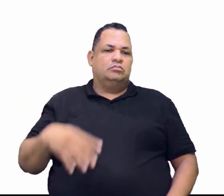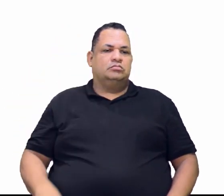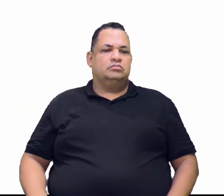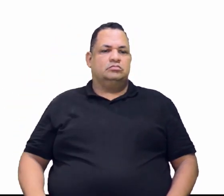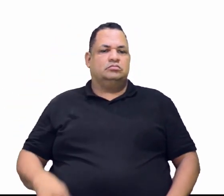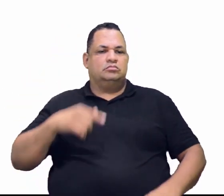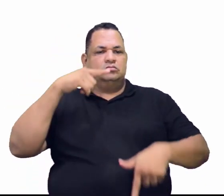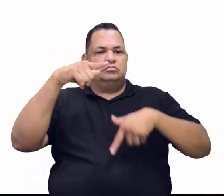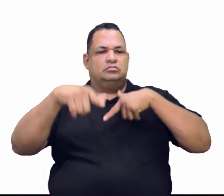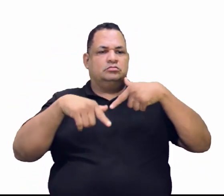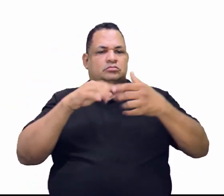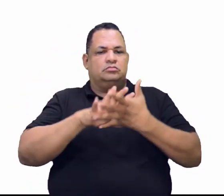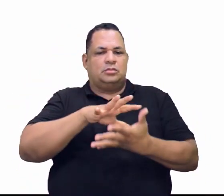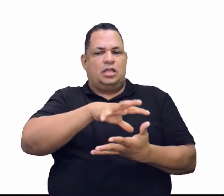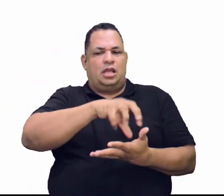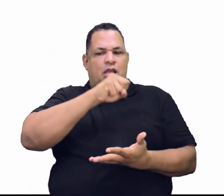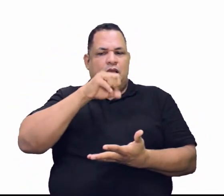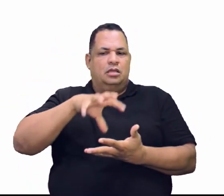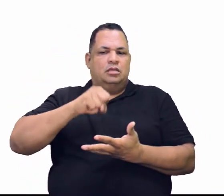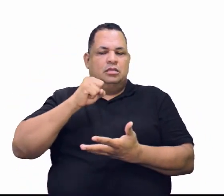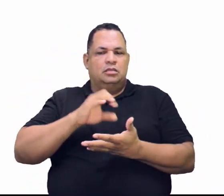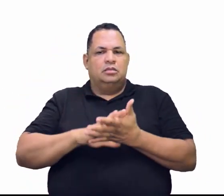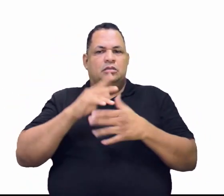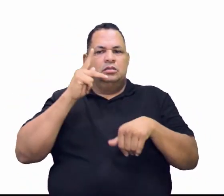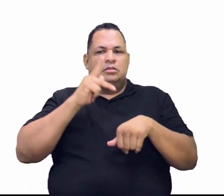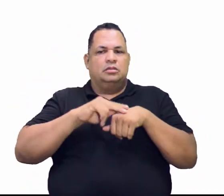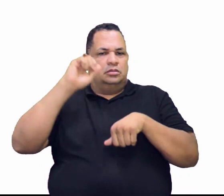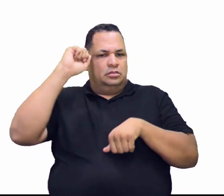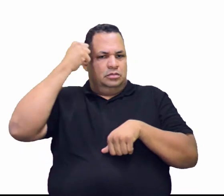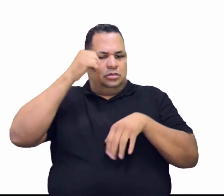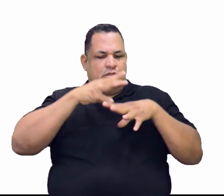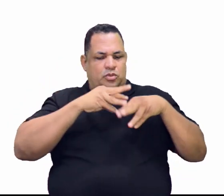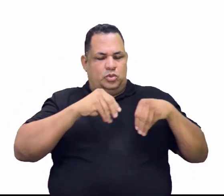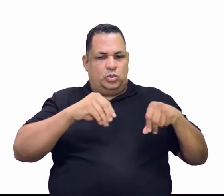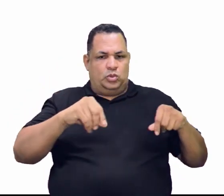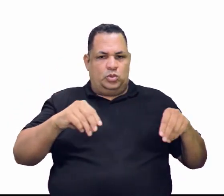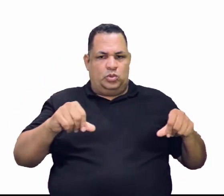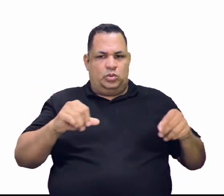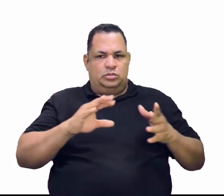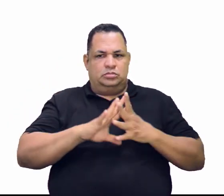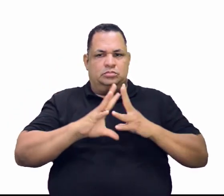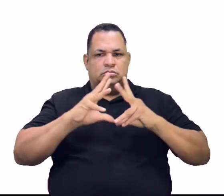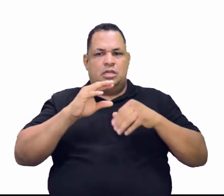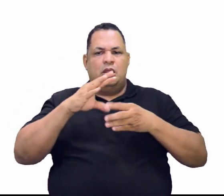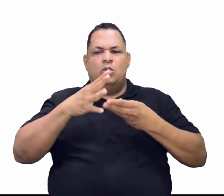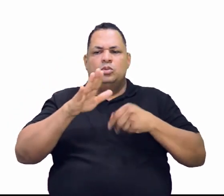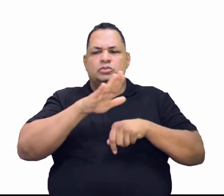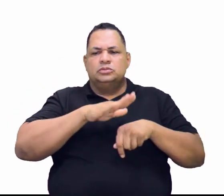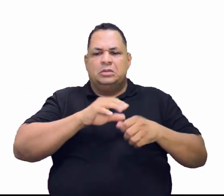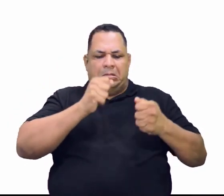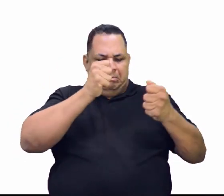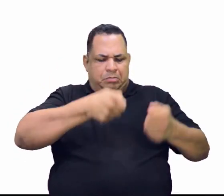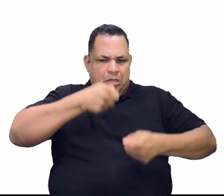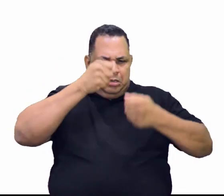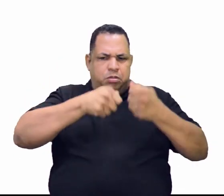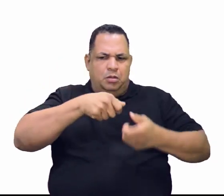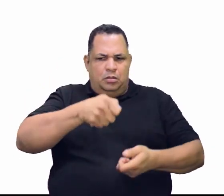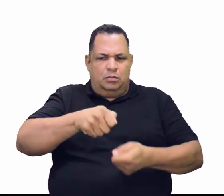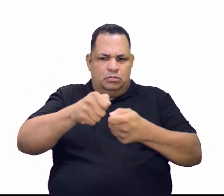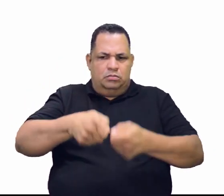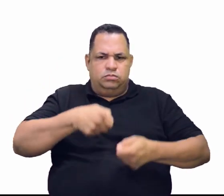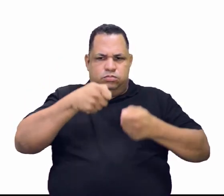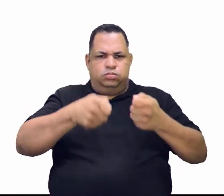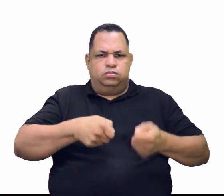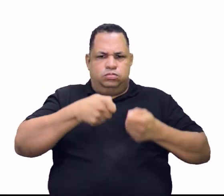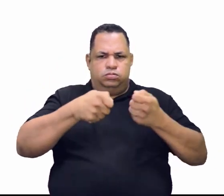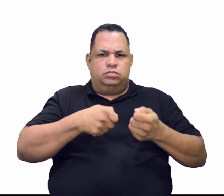tinham de retirar a casterita do solo, era totalmente manual, senhores. E de